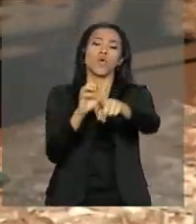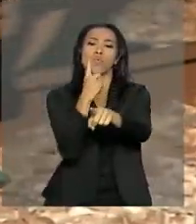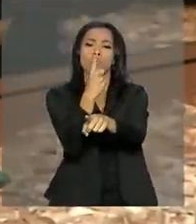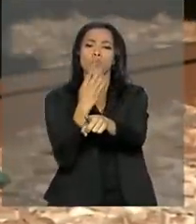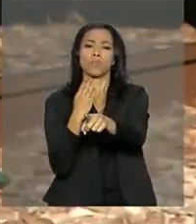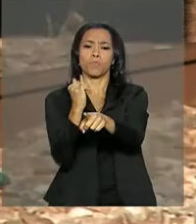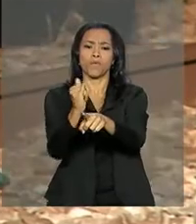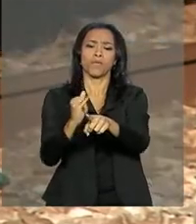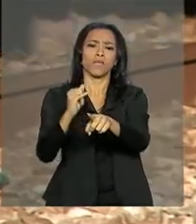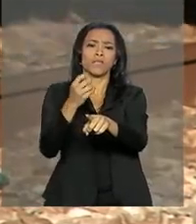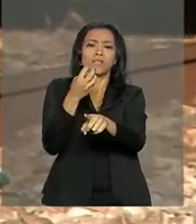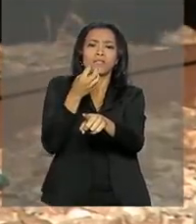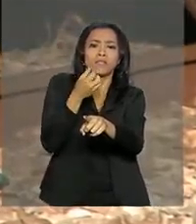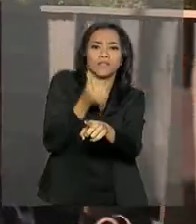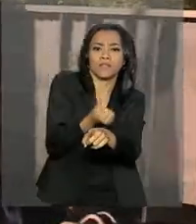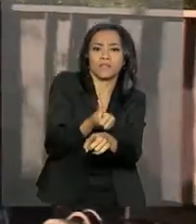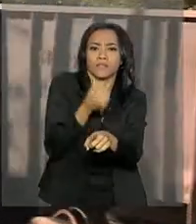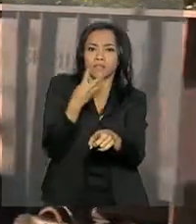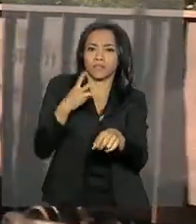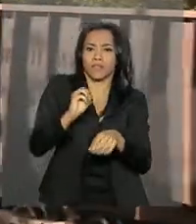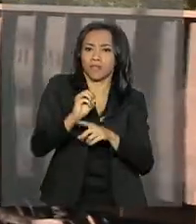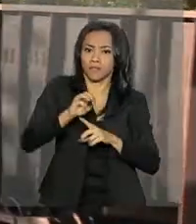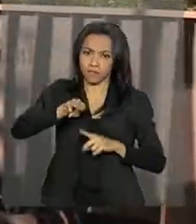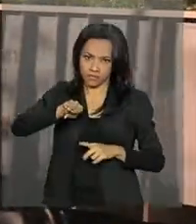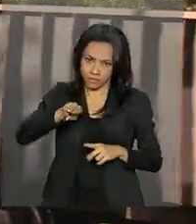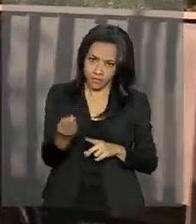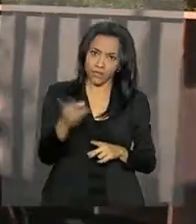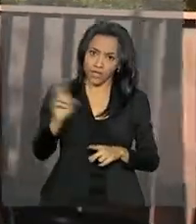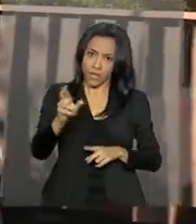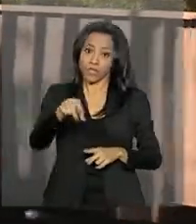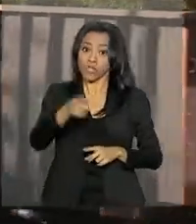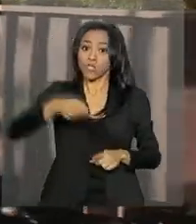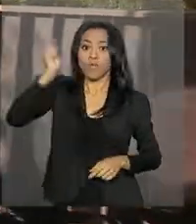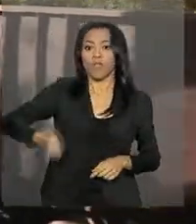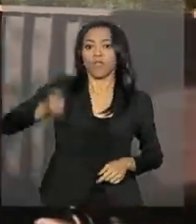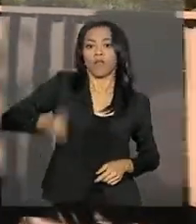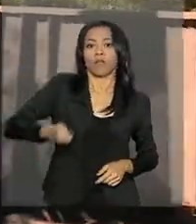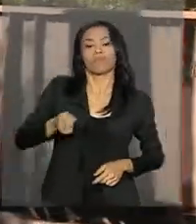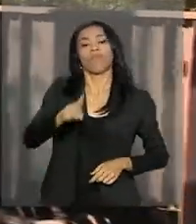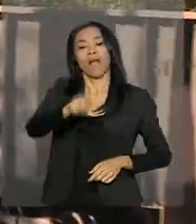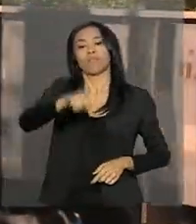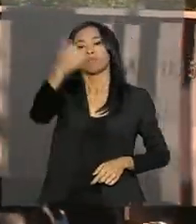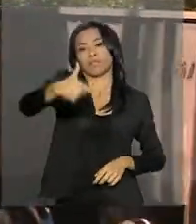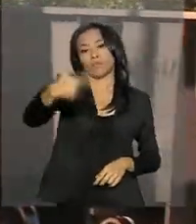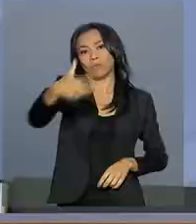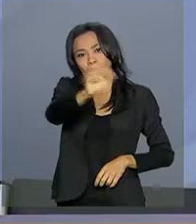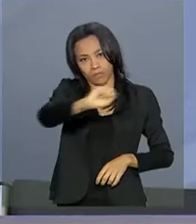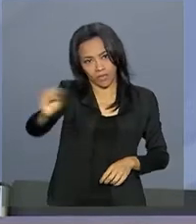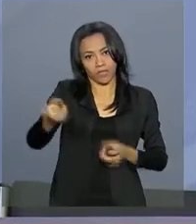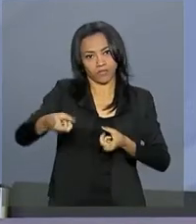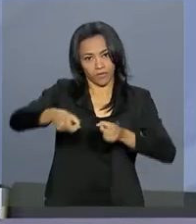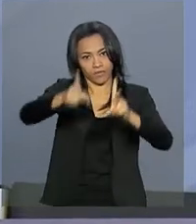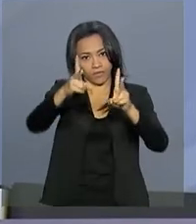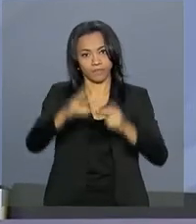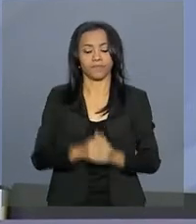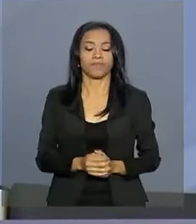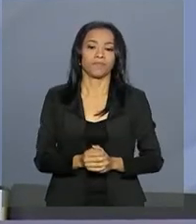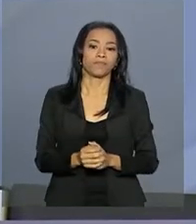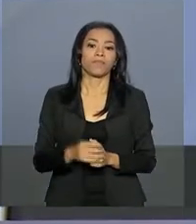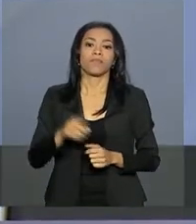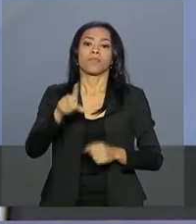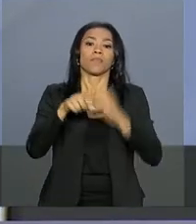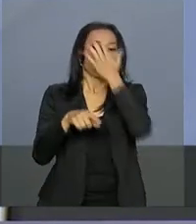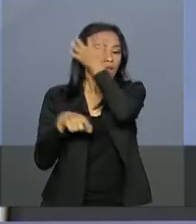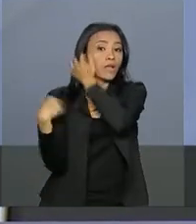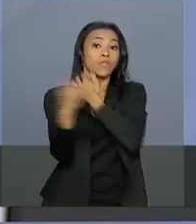630 milhões de reais e o leilão está previsto para ocorrer no segundo semestre. Nós temos o desafio de